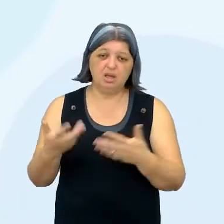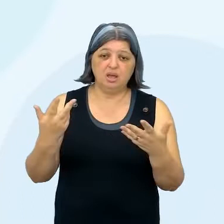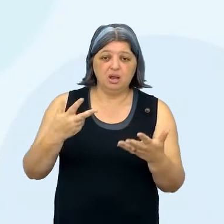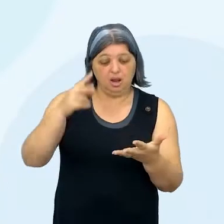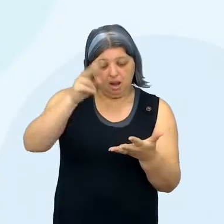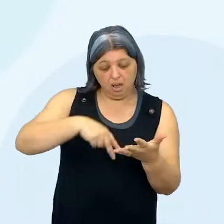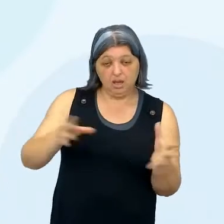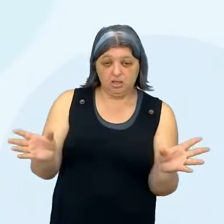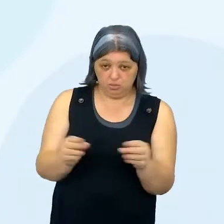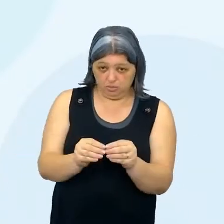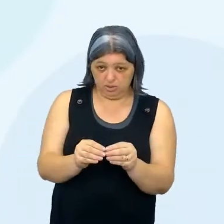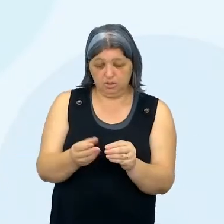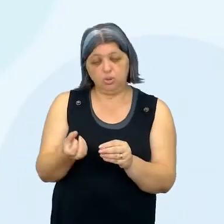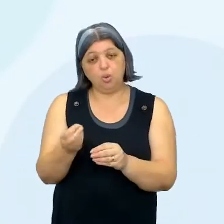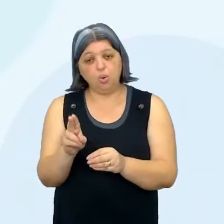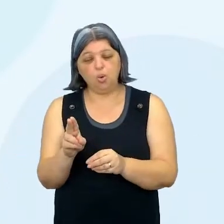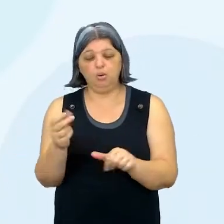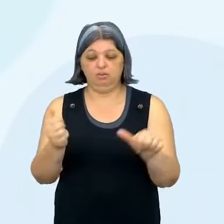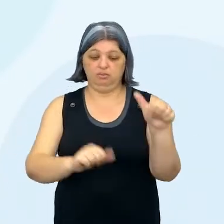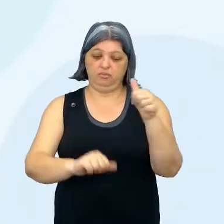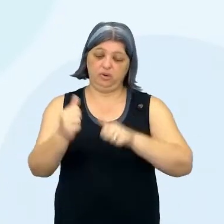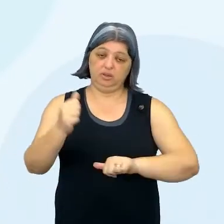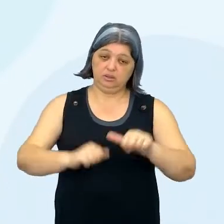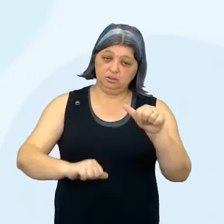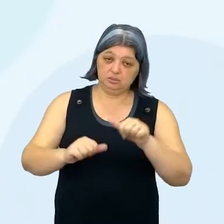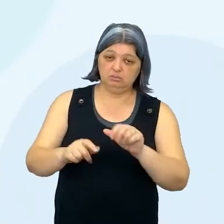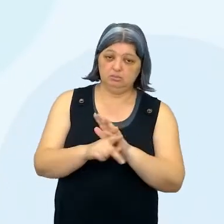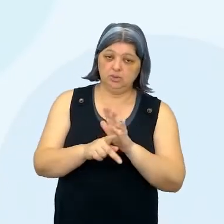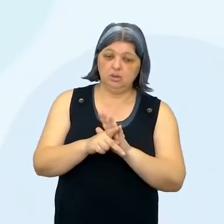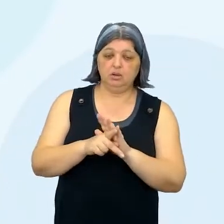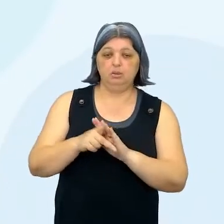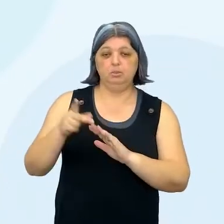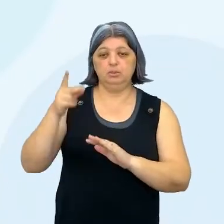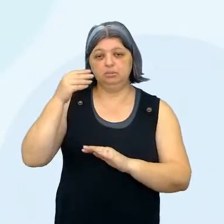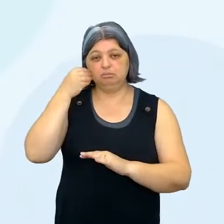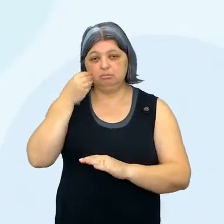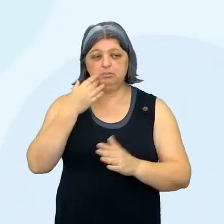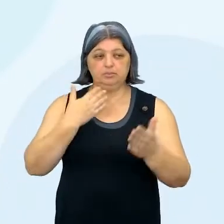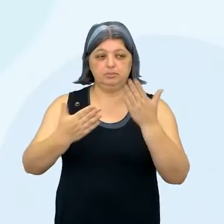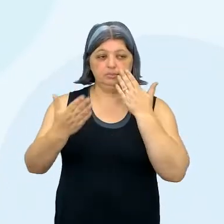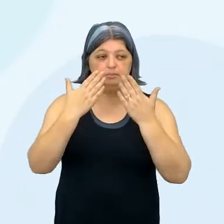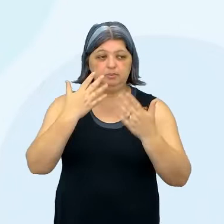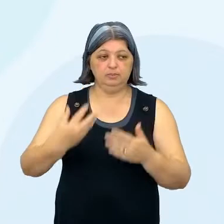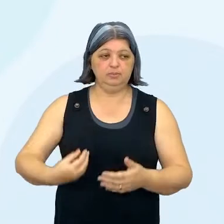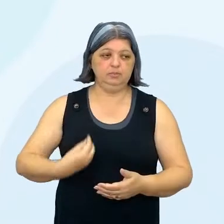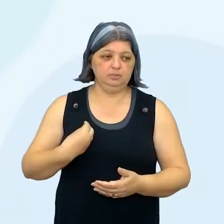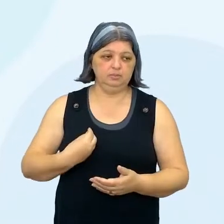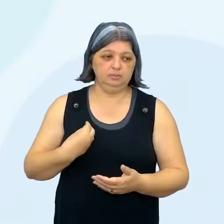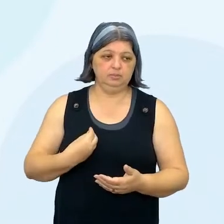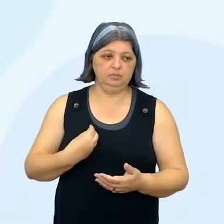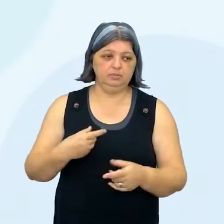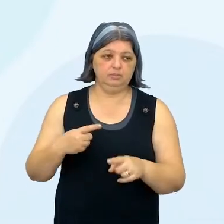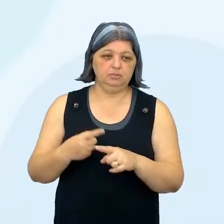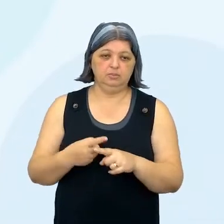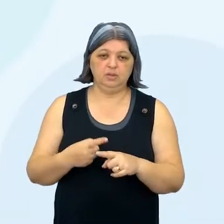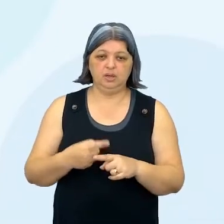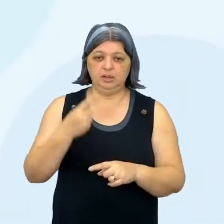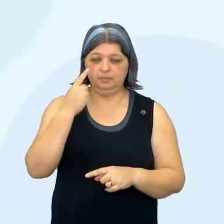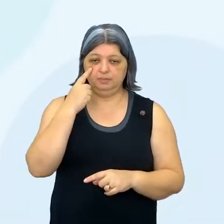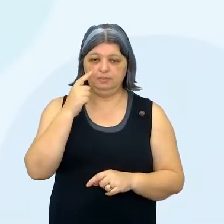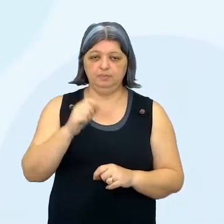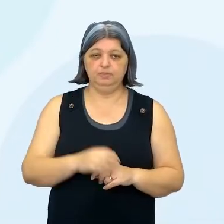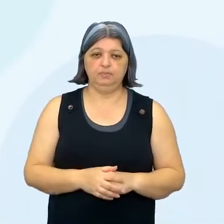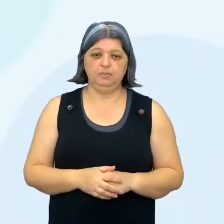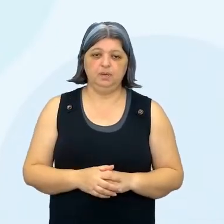fazer uma análise disso dentro da minha vivência? Dentro da minha cidade? Eu quero olhar para o mundo? Então, é esse